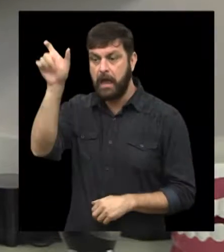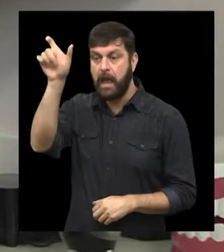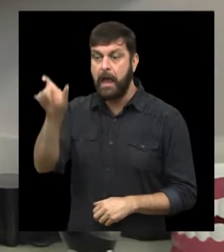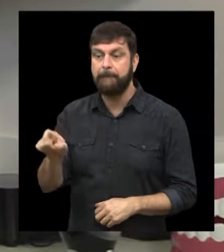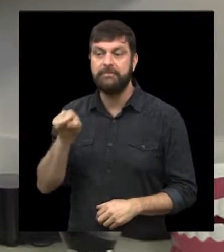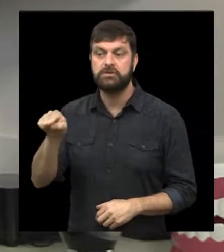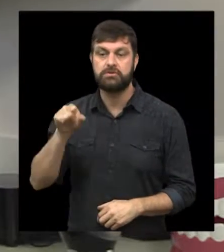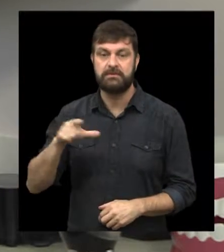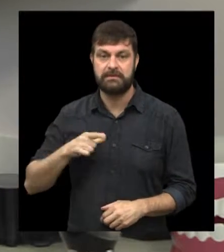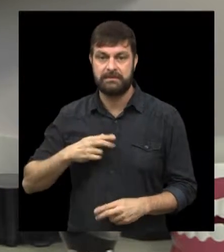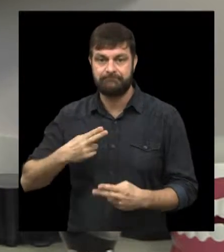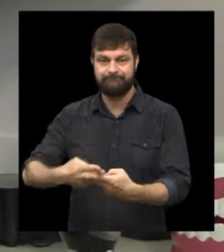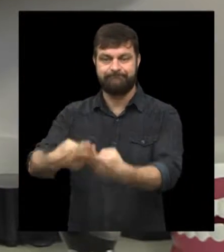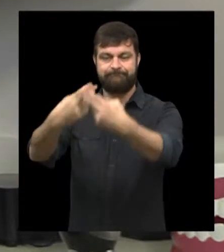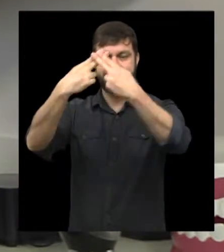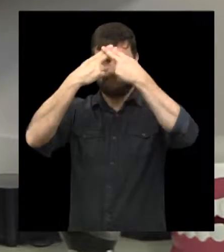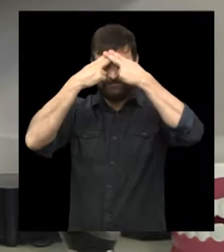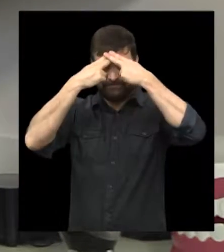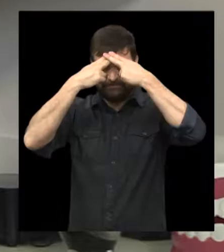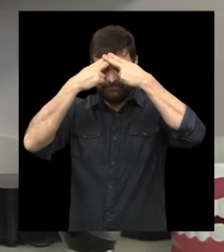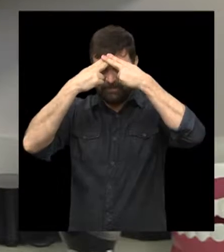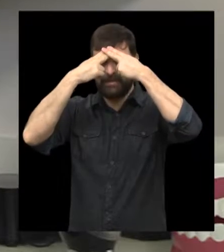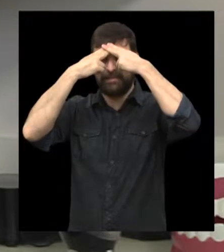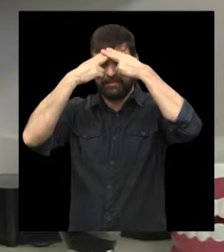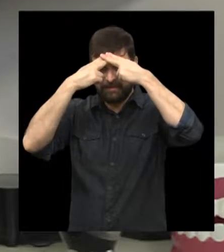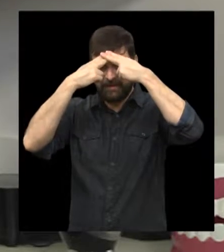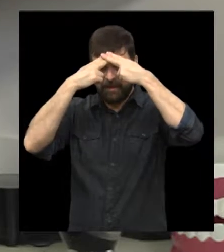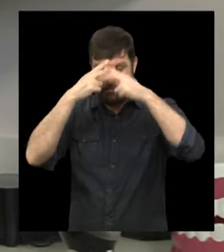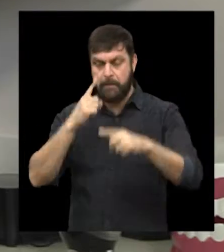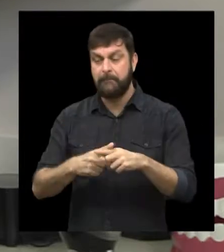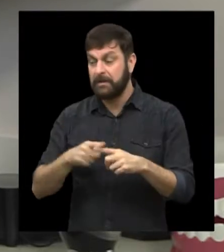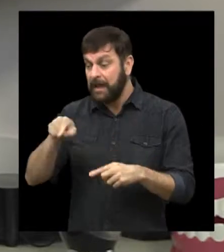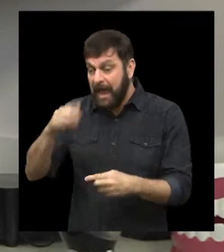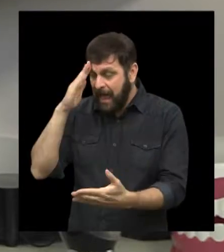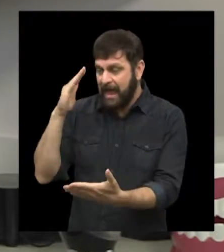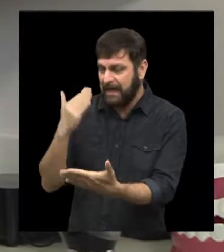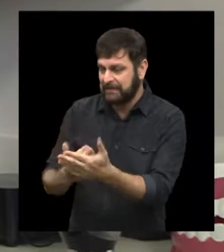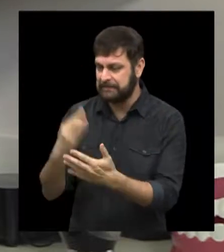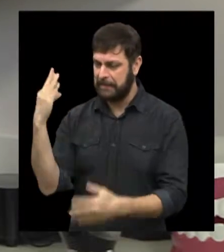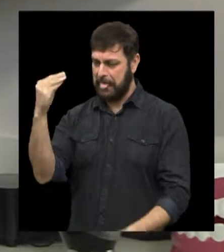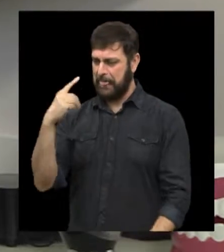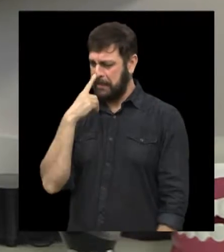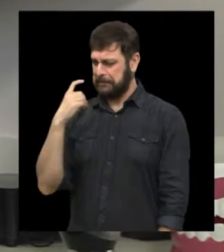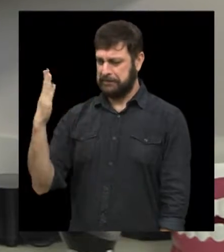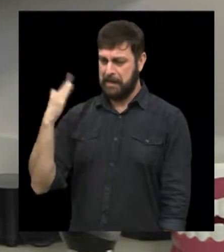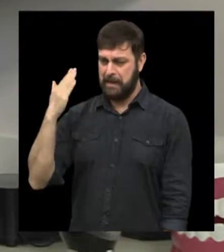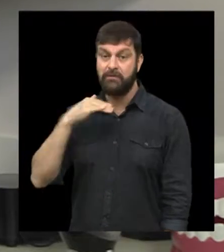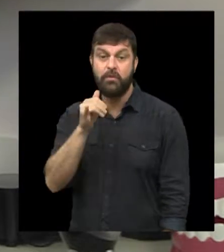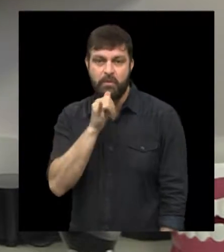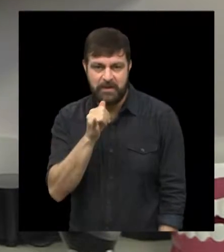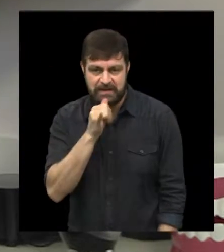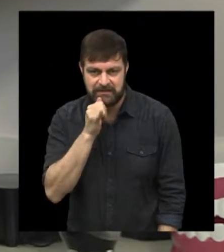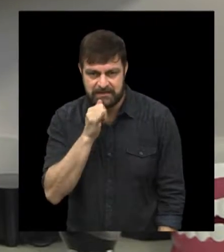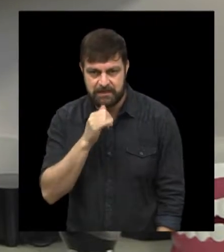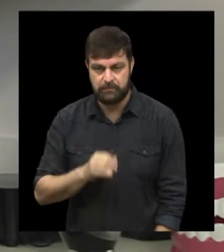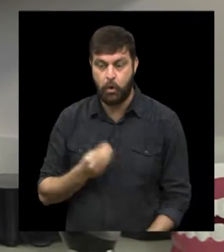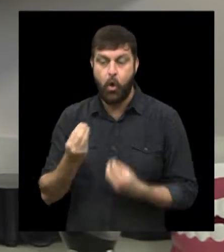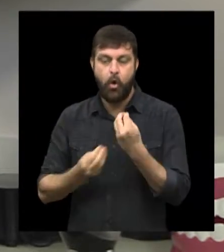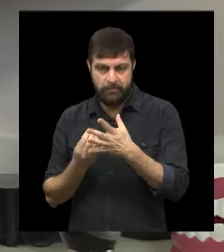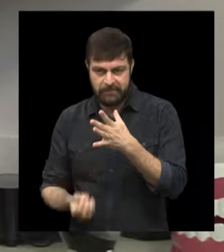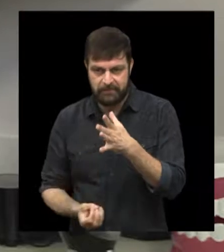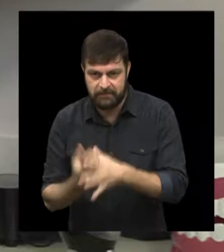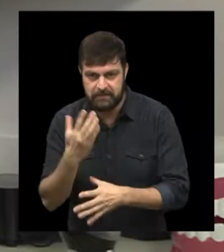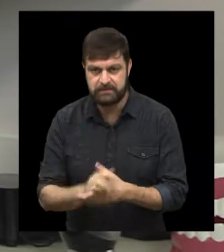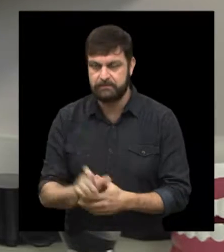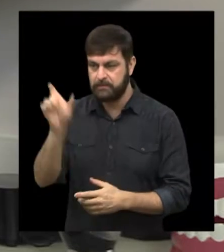eles desenvolveram uma série de consequências por acreditarem que esse mau hábito existe. Vou te dar um exemplo de como